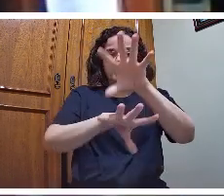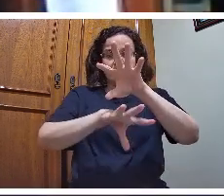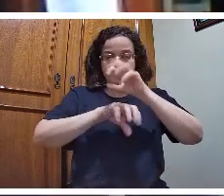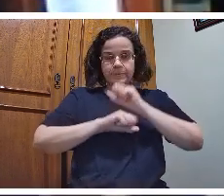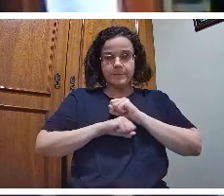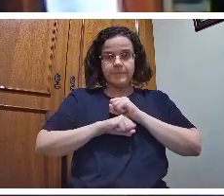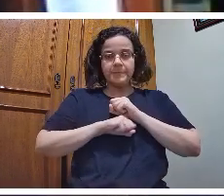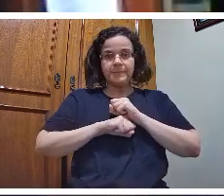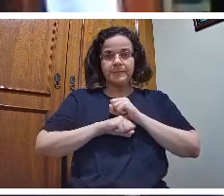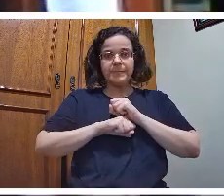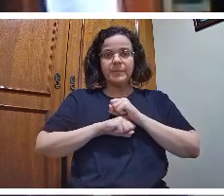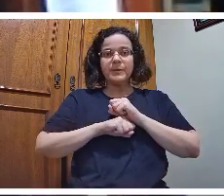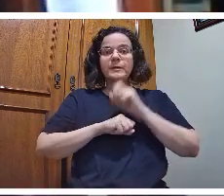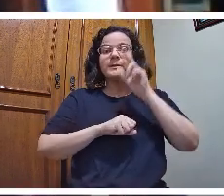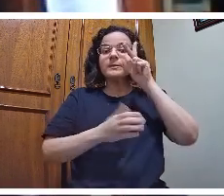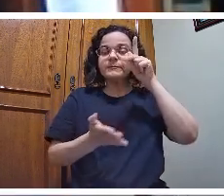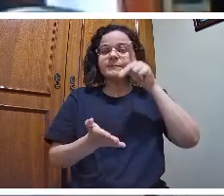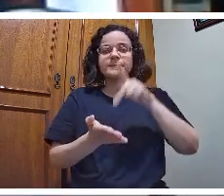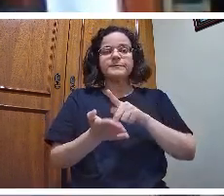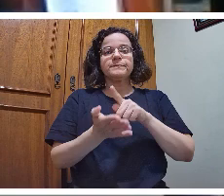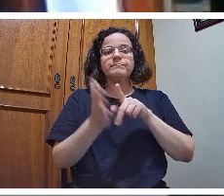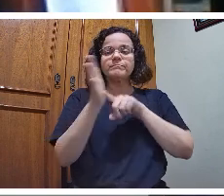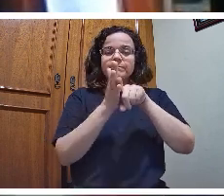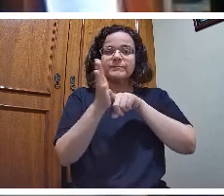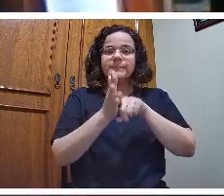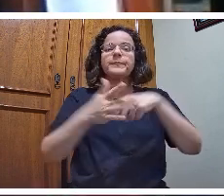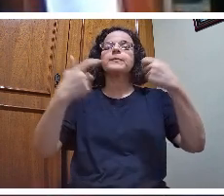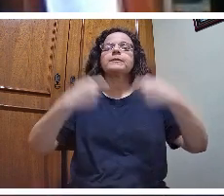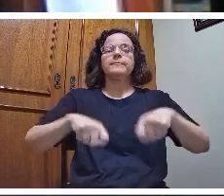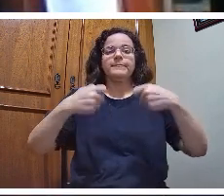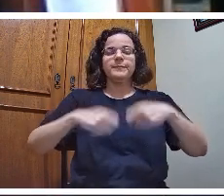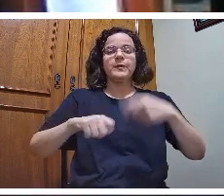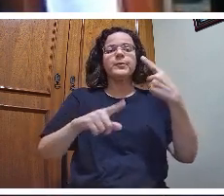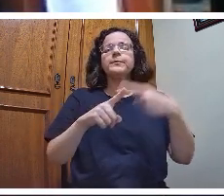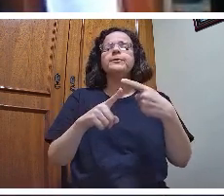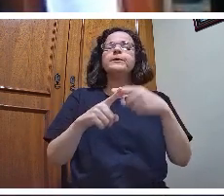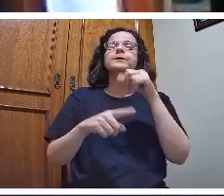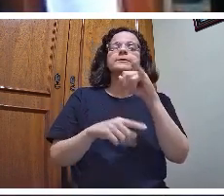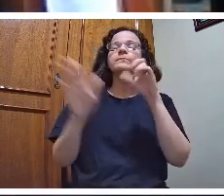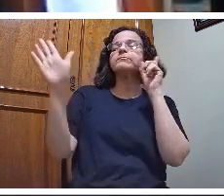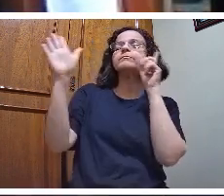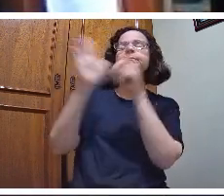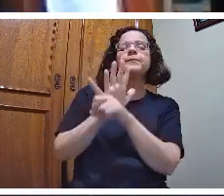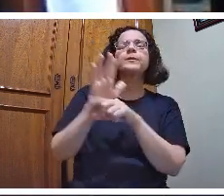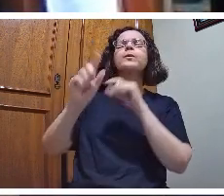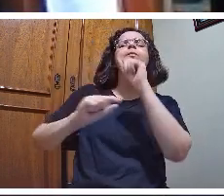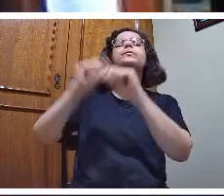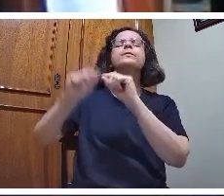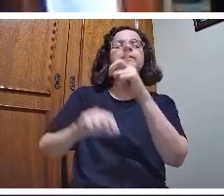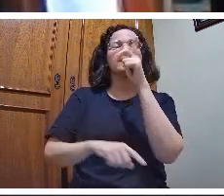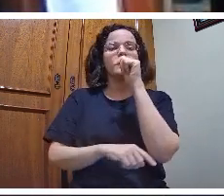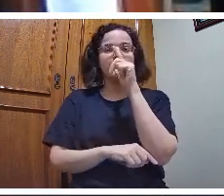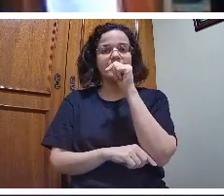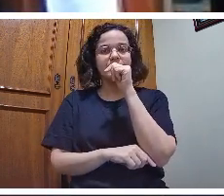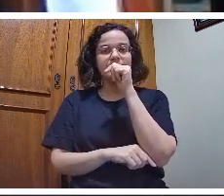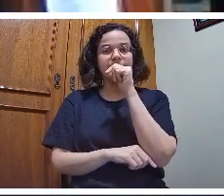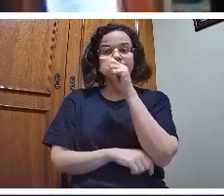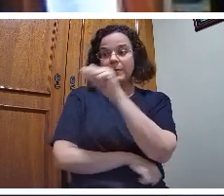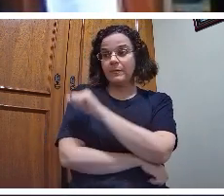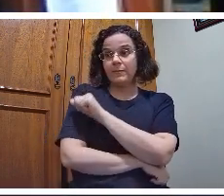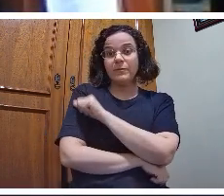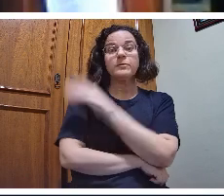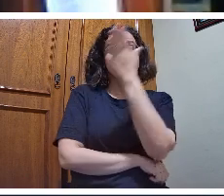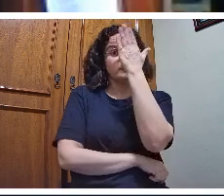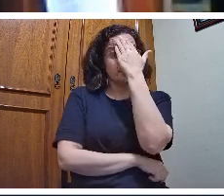cientificidade necessária. Porque se eu perguntei no início o que é água, o aluno já sabia que era água para